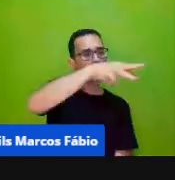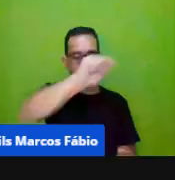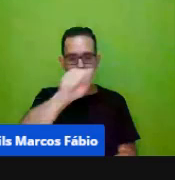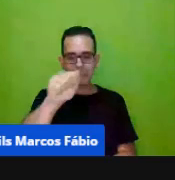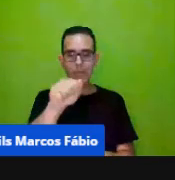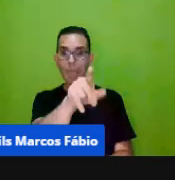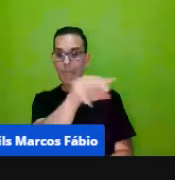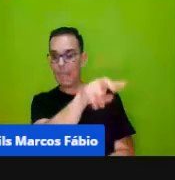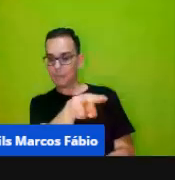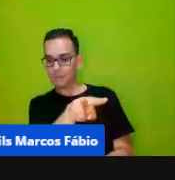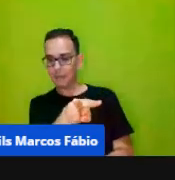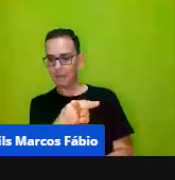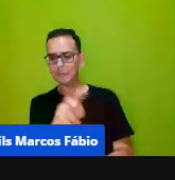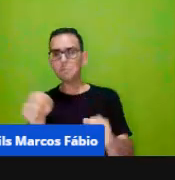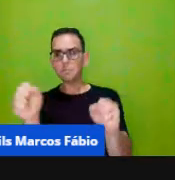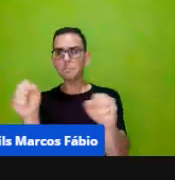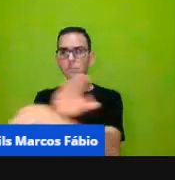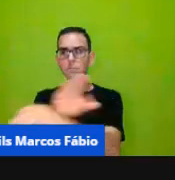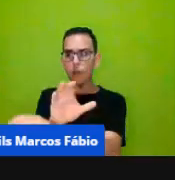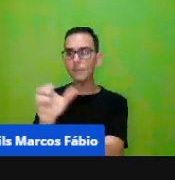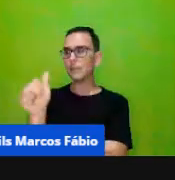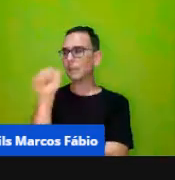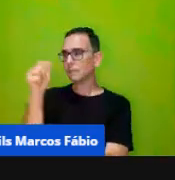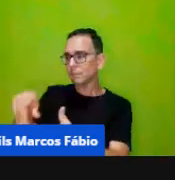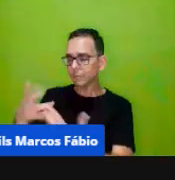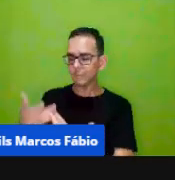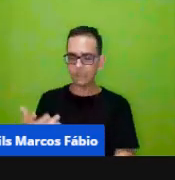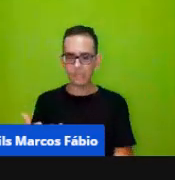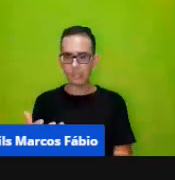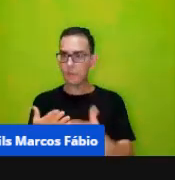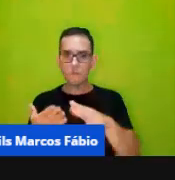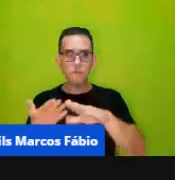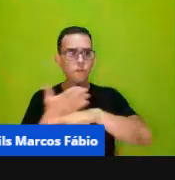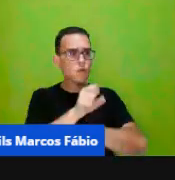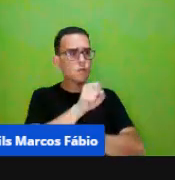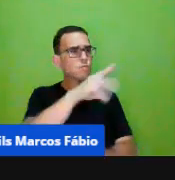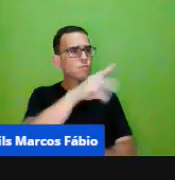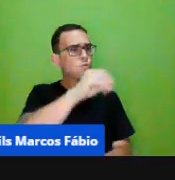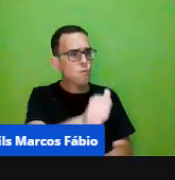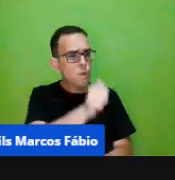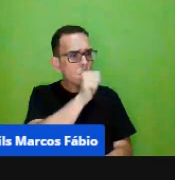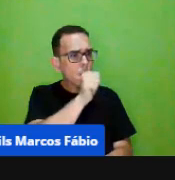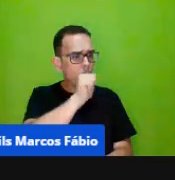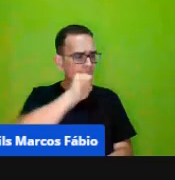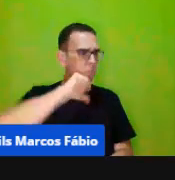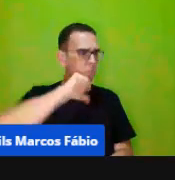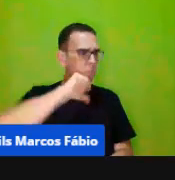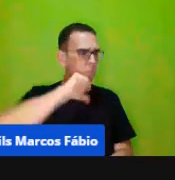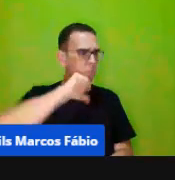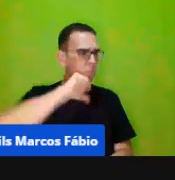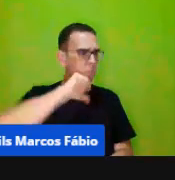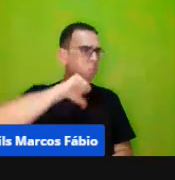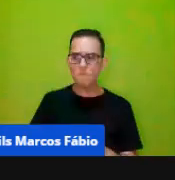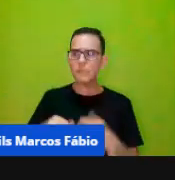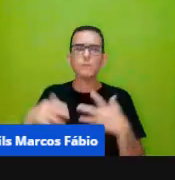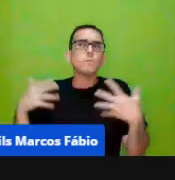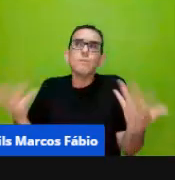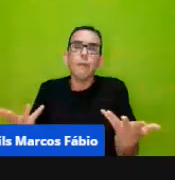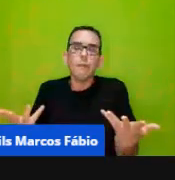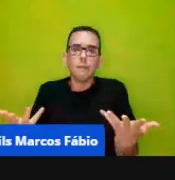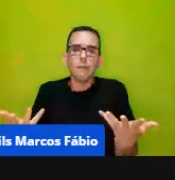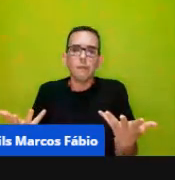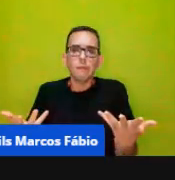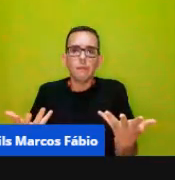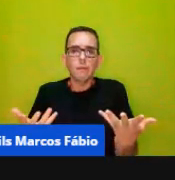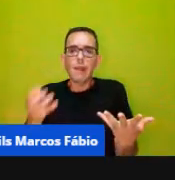ela foi tomar um suco e derrubou no vestido e agora o que ela vai fazer eu coloco esse problema para a criança responder